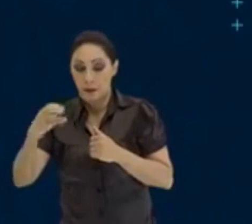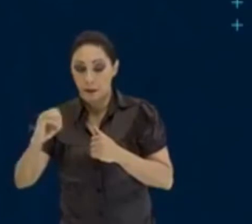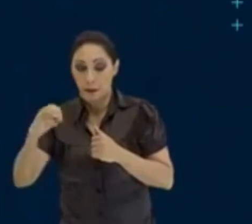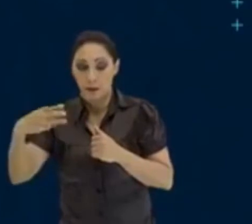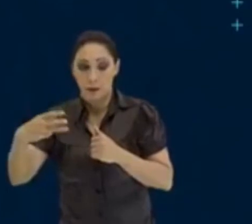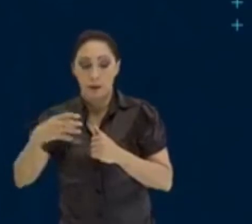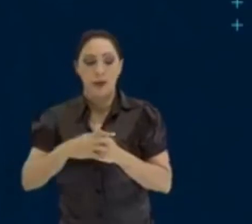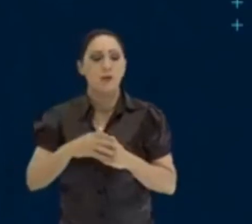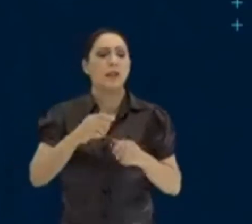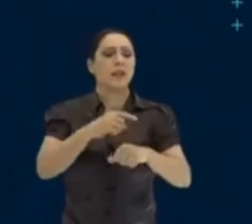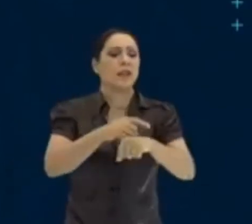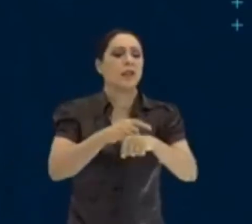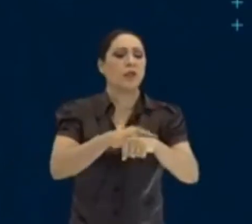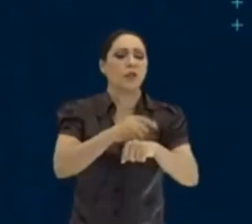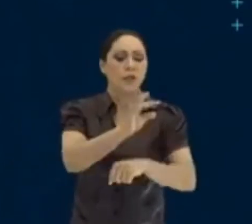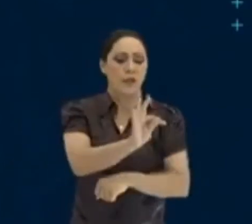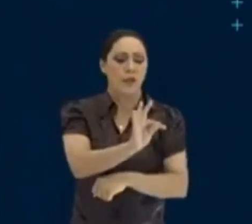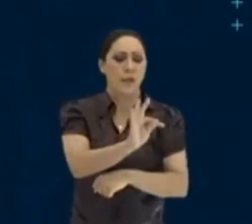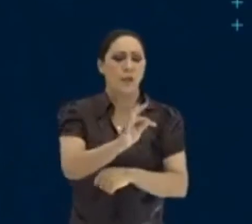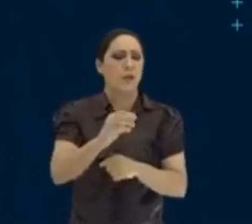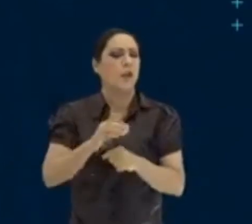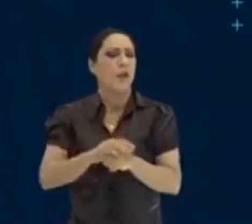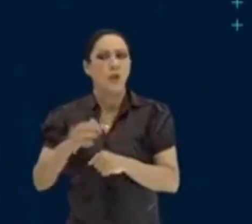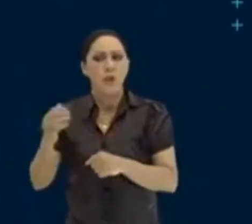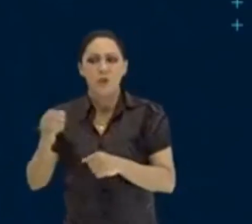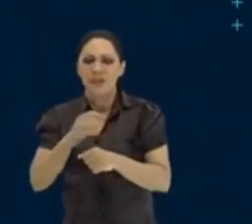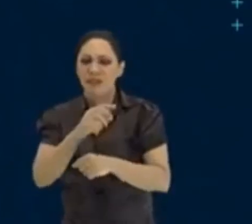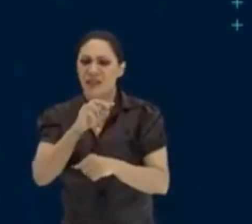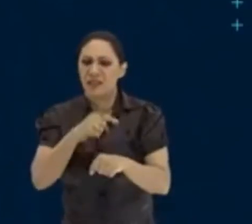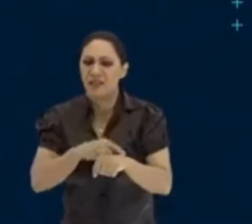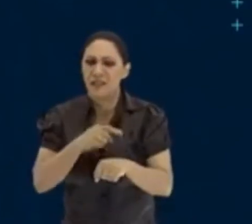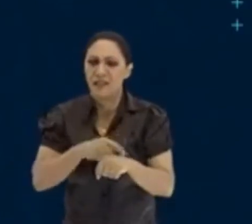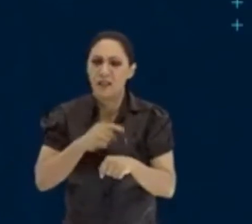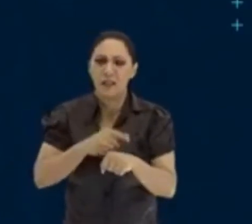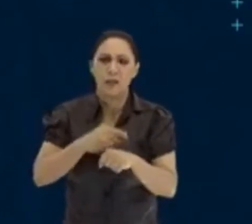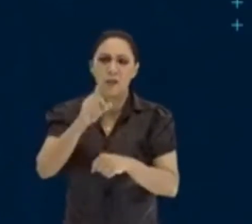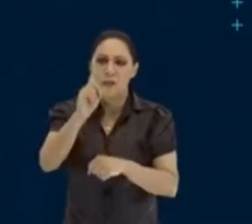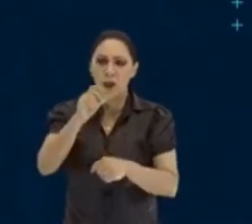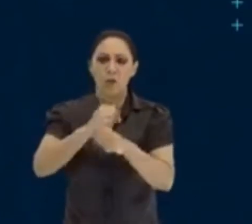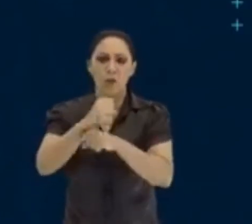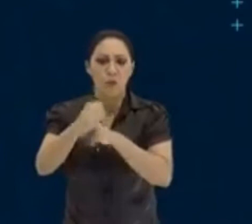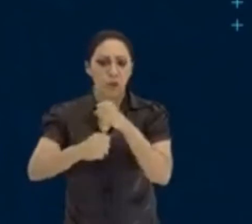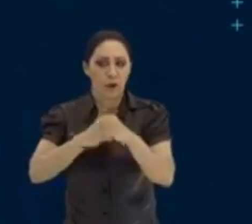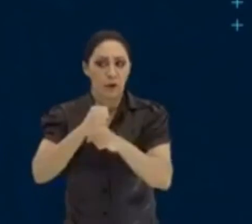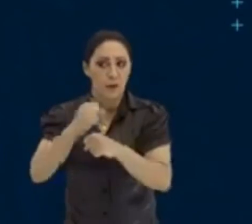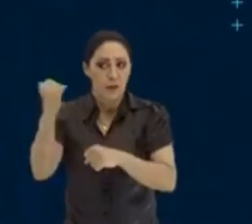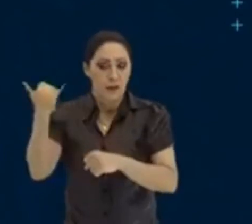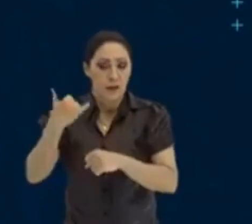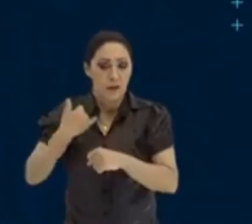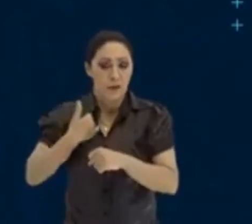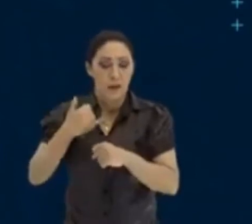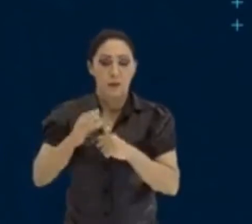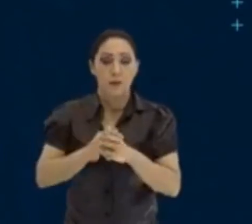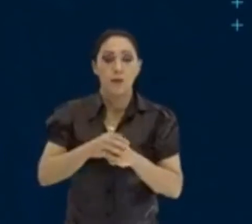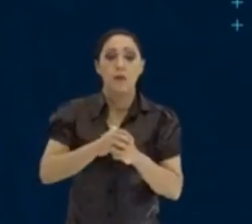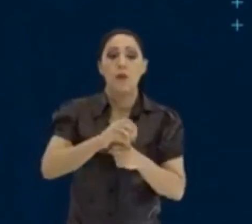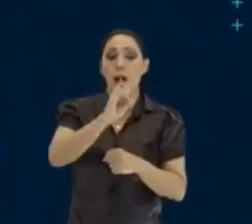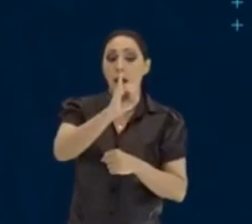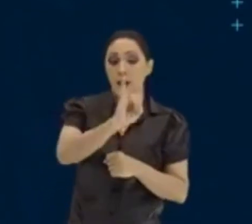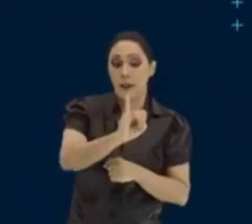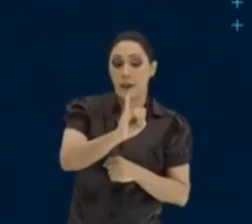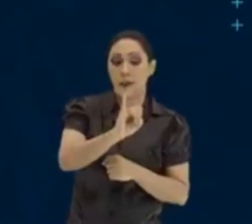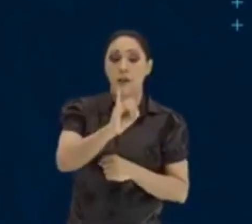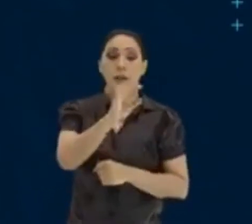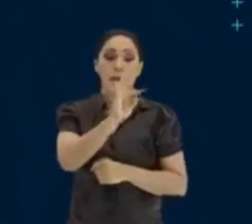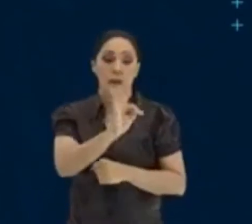tempo, pessoal, mas o tempo está um ano. O senhor acabou de falar, professor, que a taxa e o tempo tem que estar na mesma unidade.